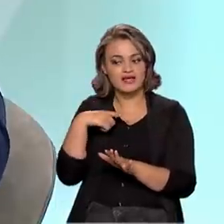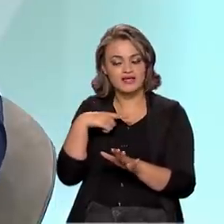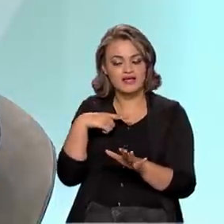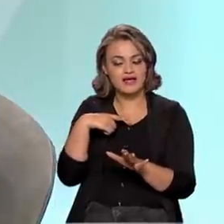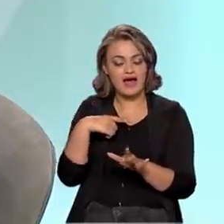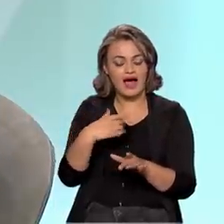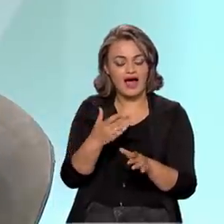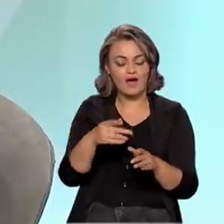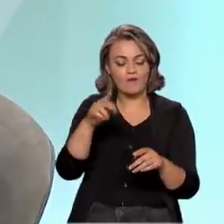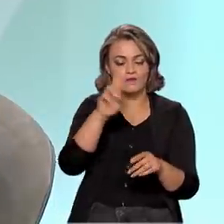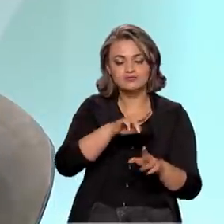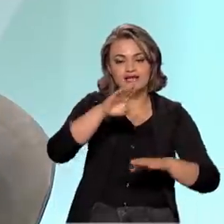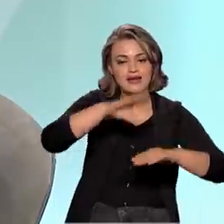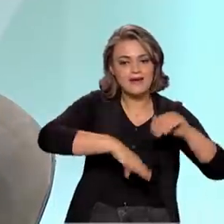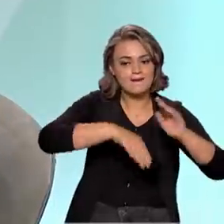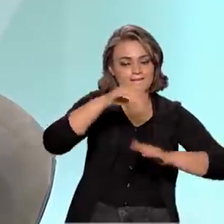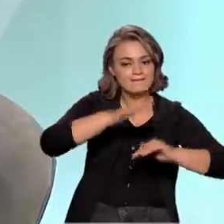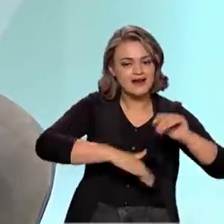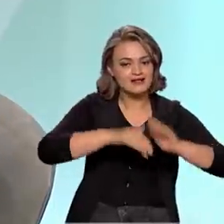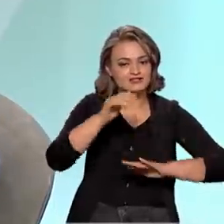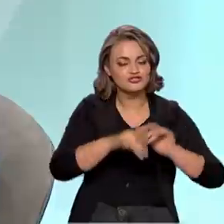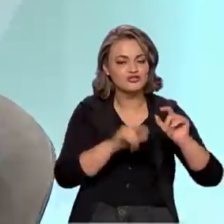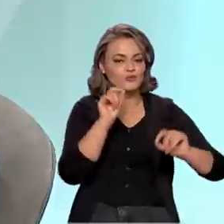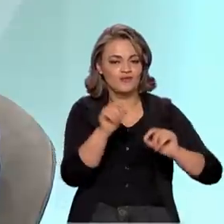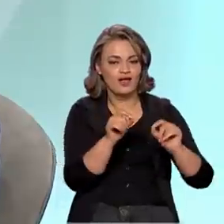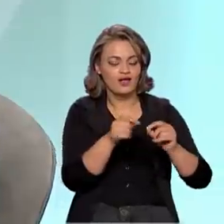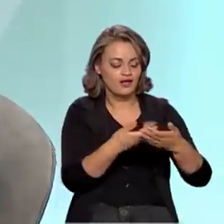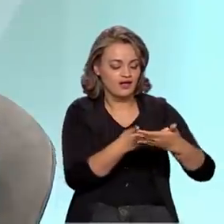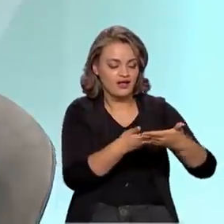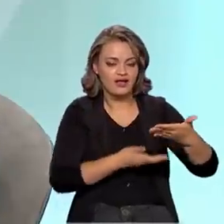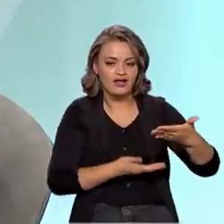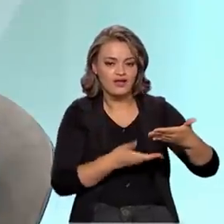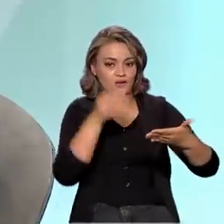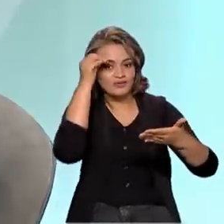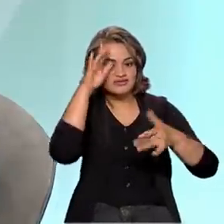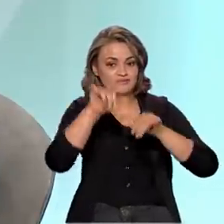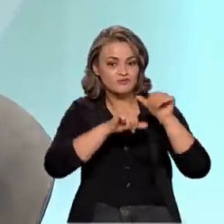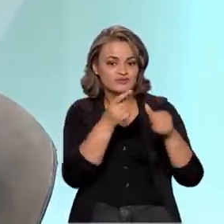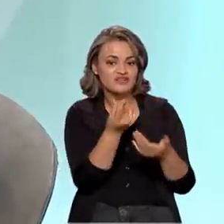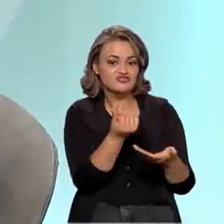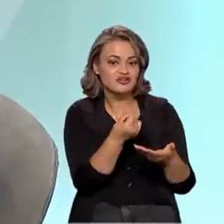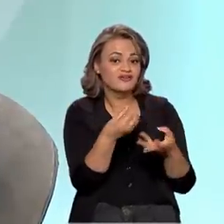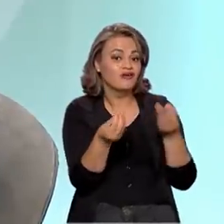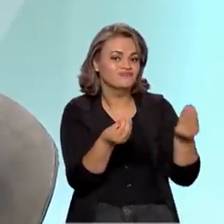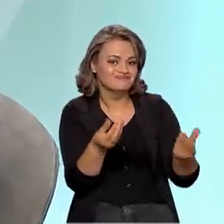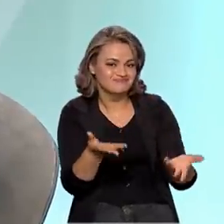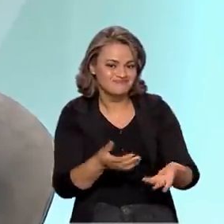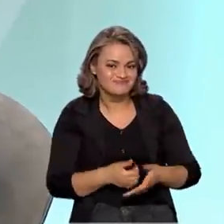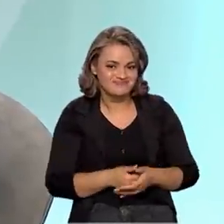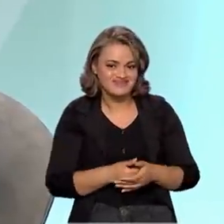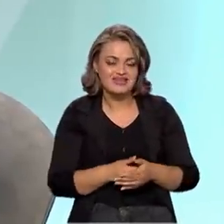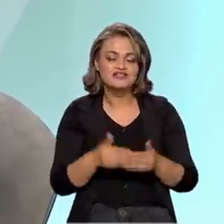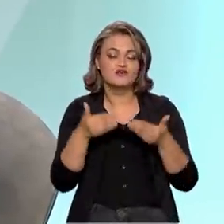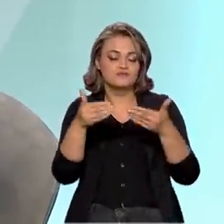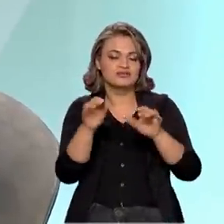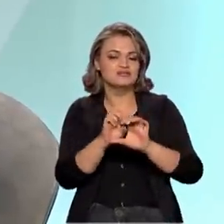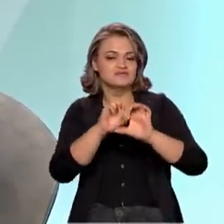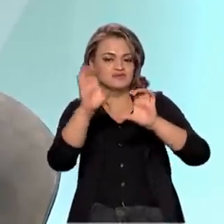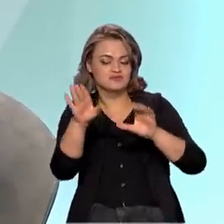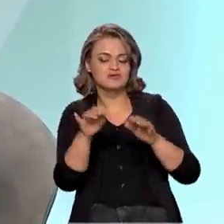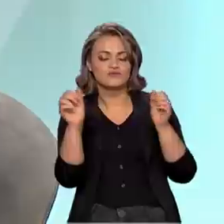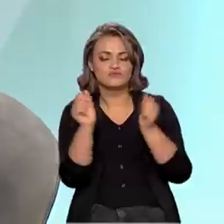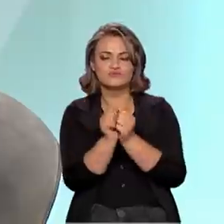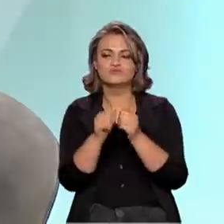novos produtos, novas empresas, mais empregos, nota fiscal. Então, esse é todo o trabalho que a gente tem feito, o Ministério da Ciência e Tecnologia, em